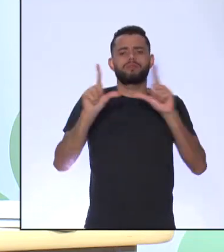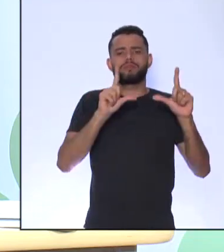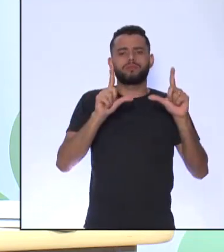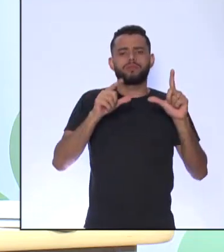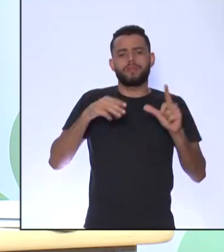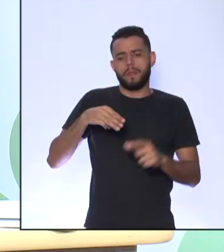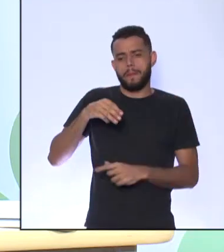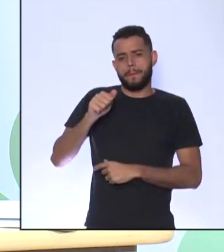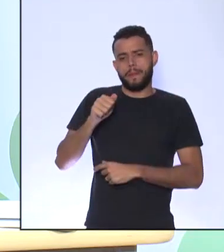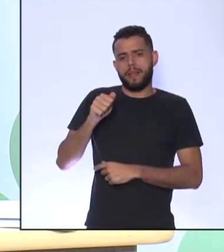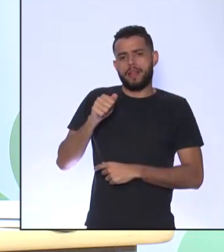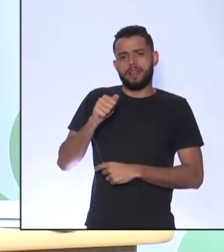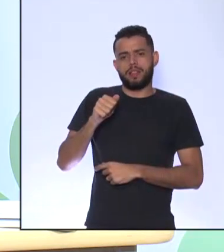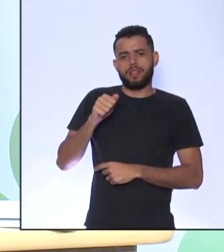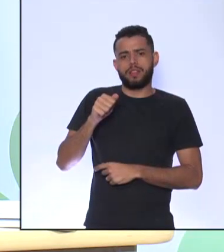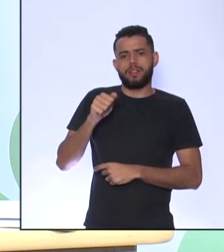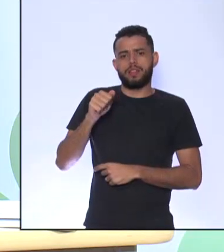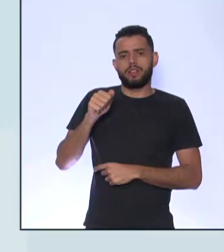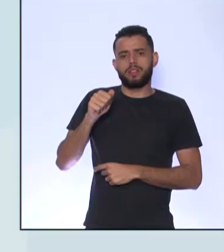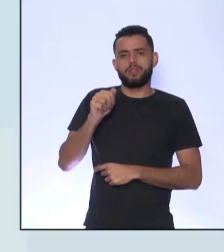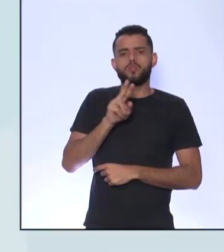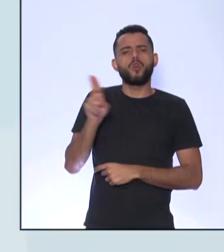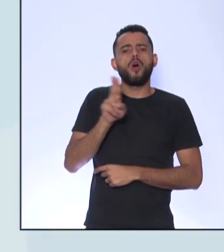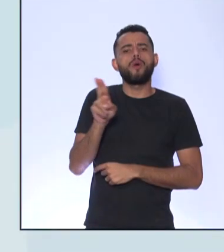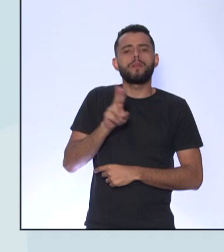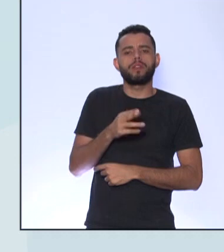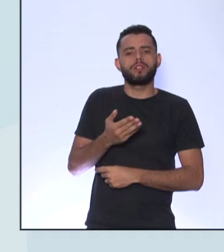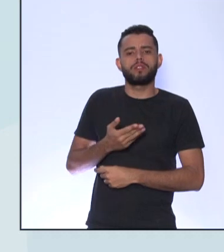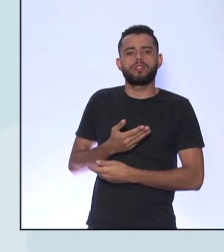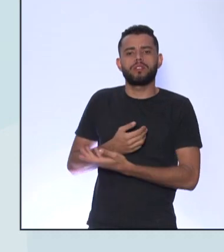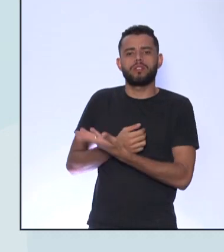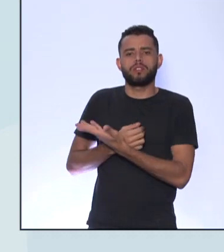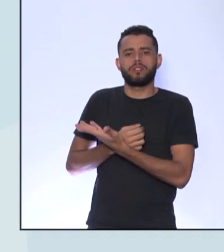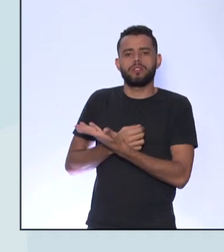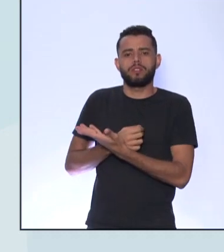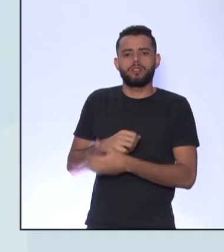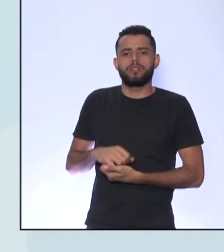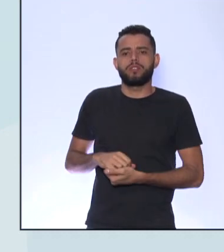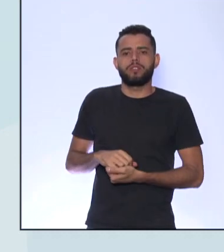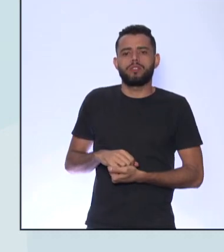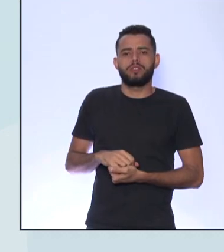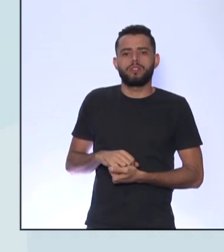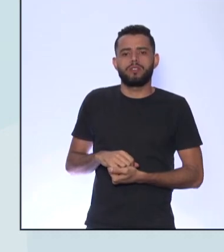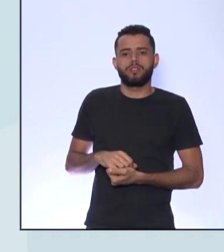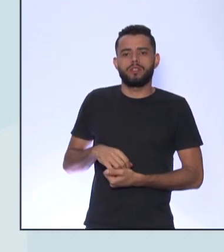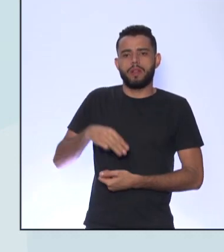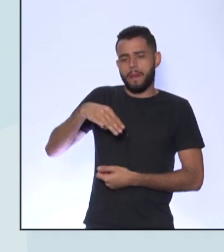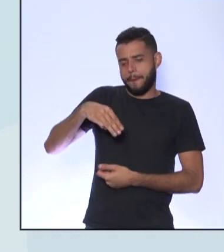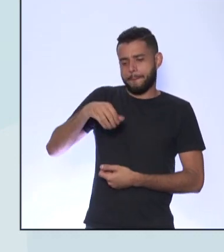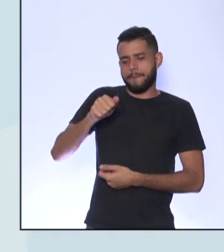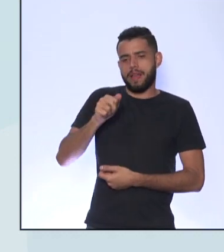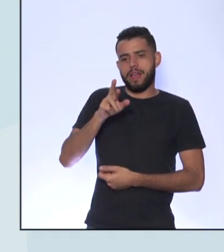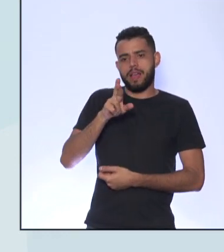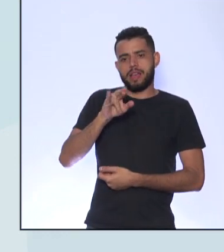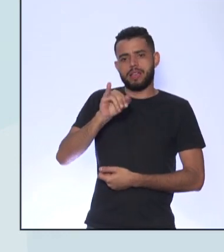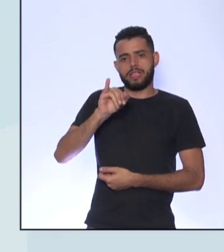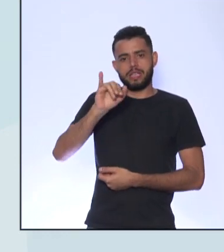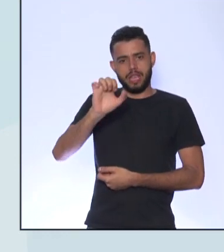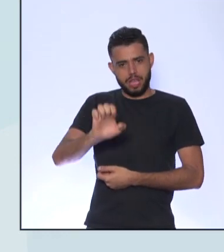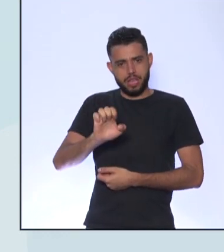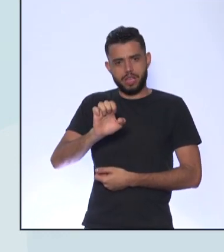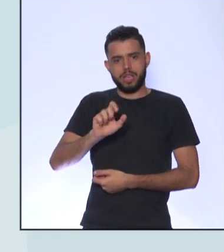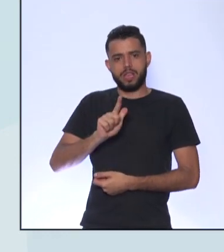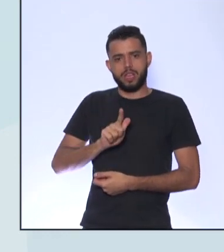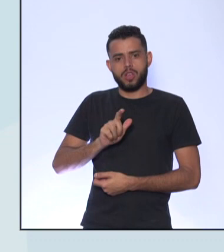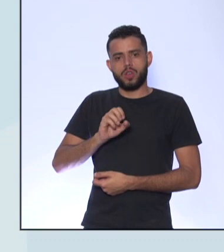mostrar para eles o nome dela Que eles estão perguntando Pode falar de novo o nome dela em francês Outra coisa Ela foi uma